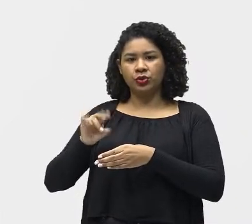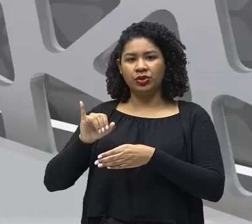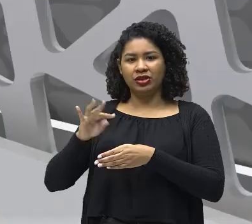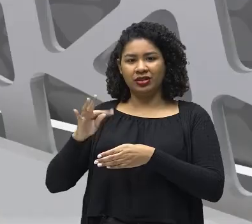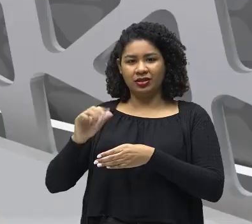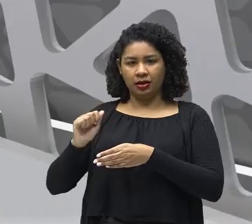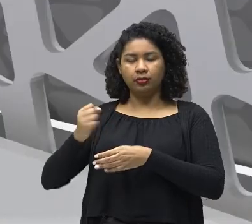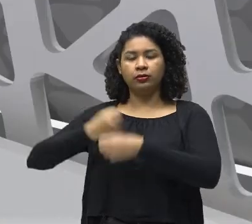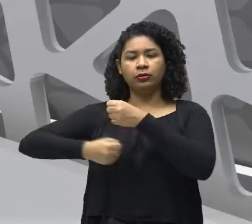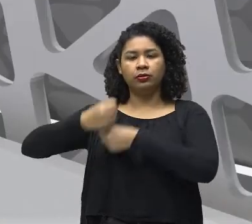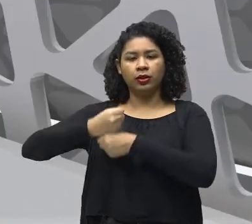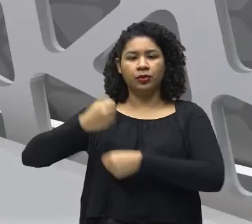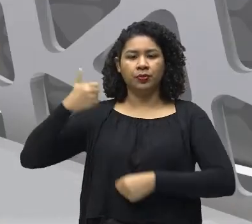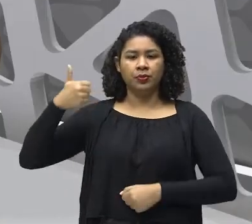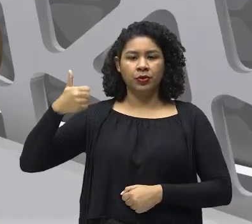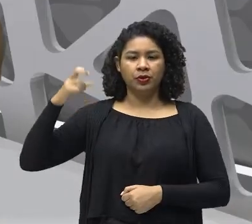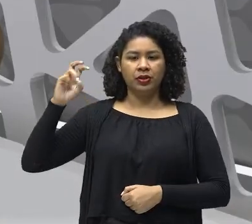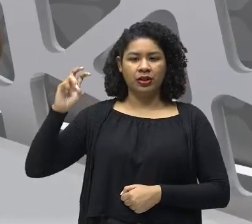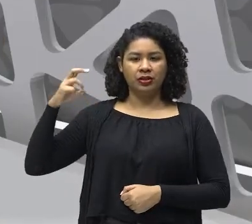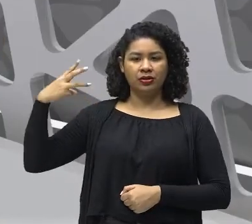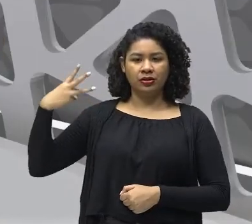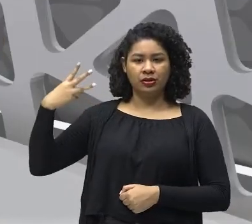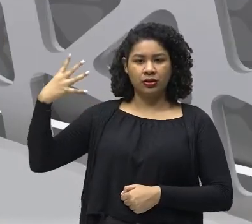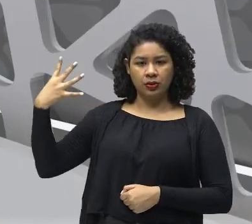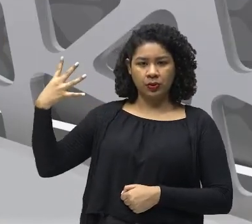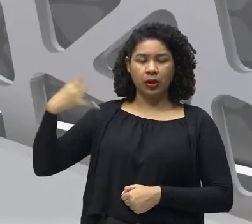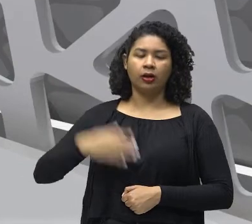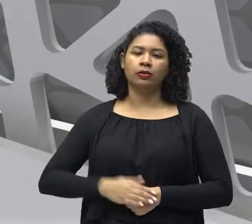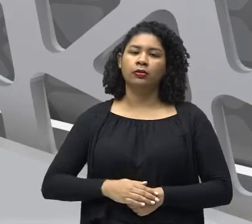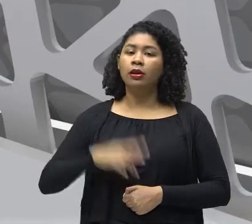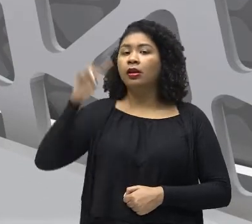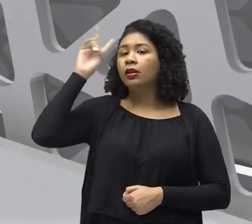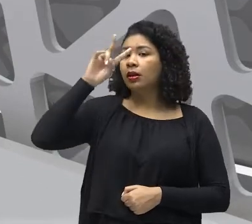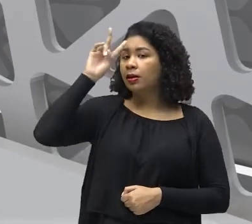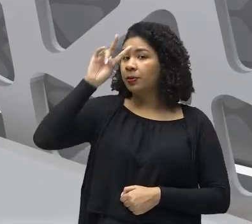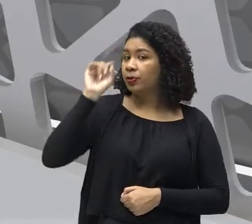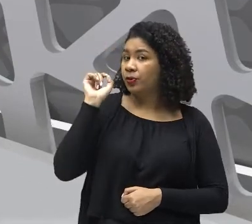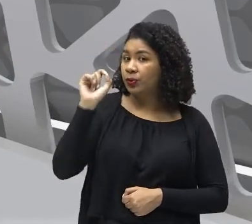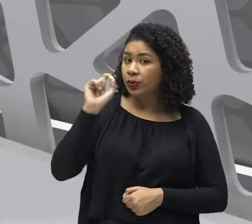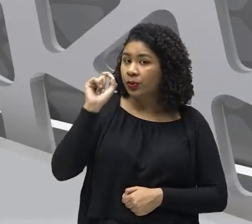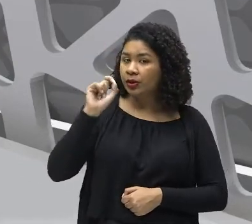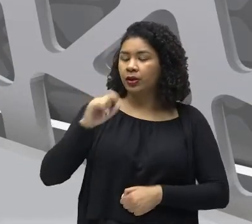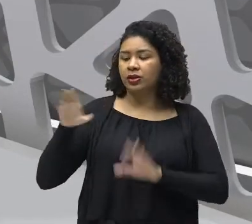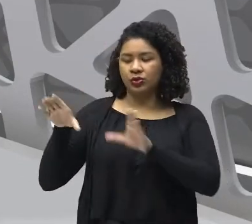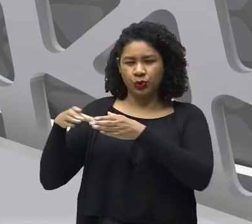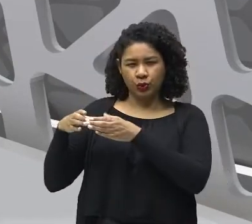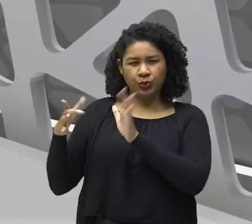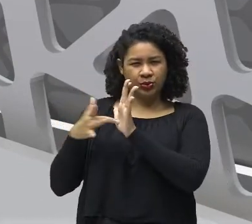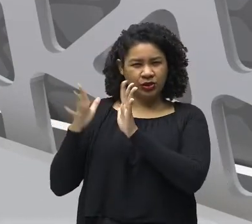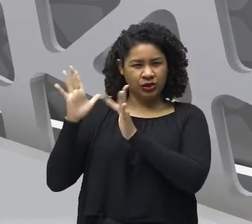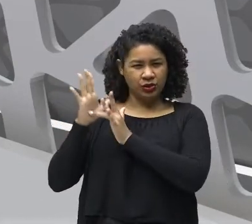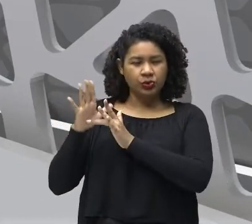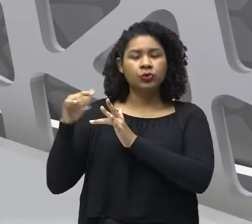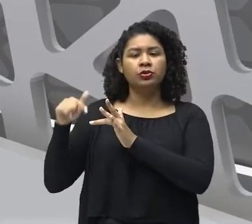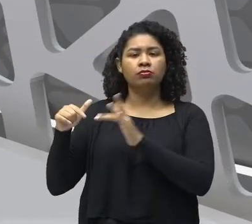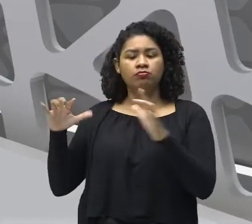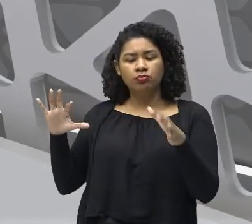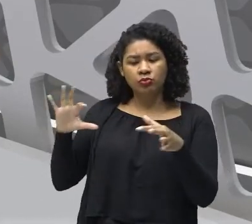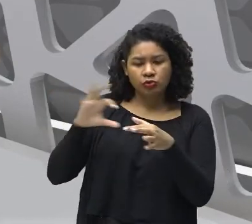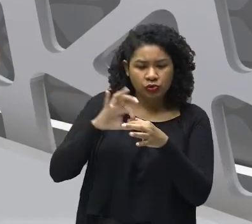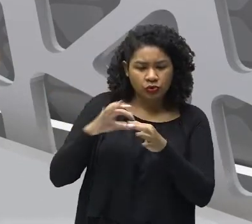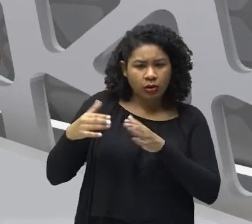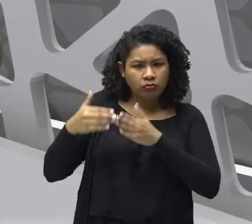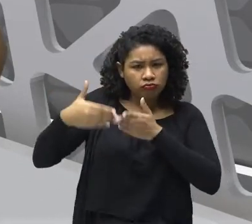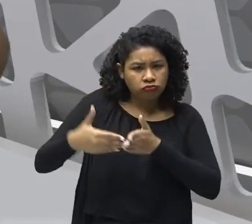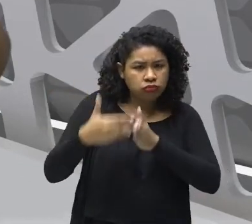que a Companhia de Jesus só vai conseguir se associar Ao processo, né, de levar o evangelho no